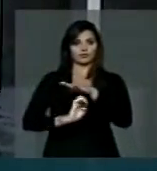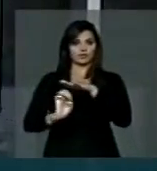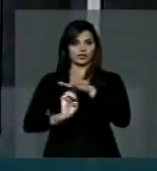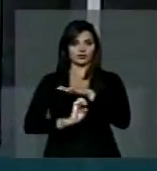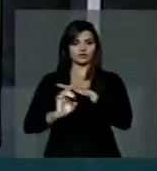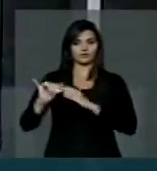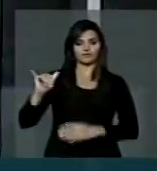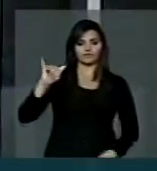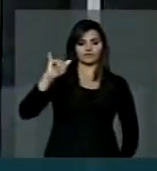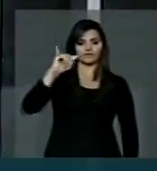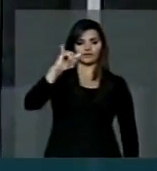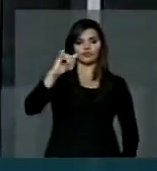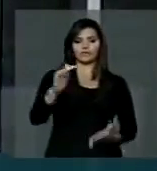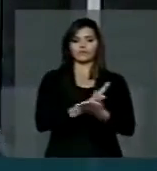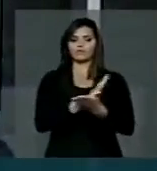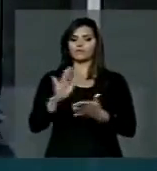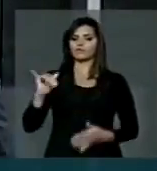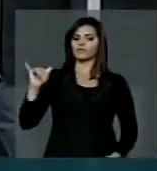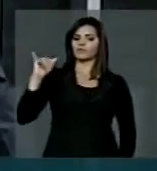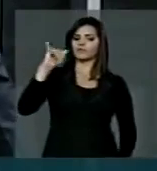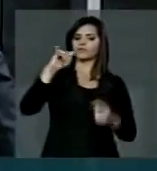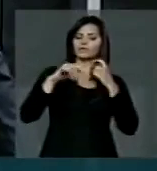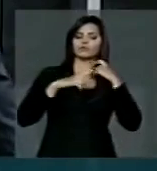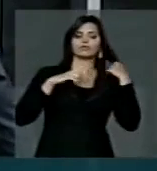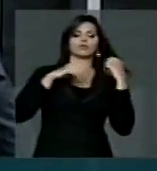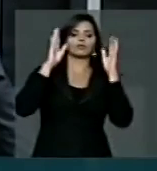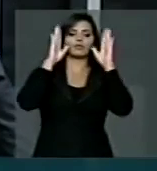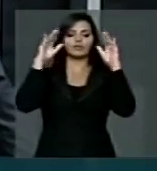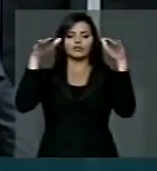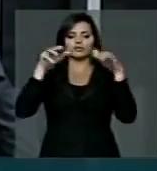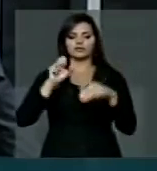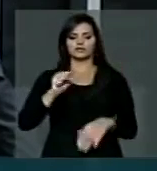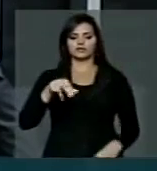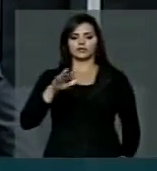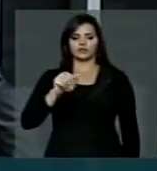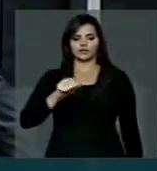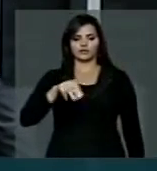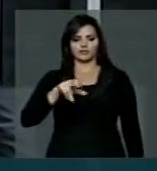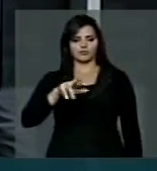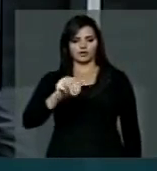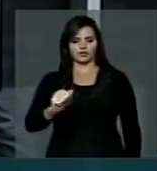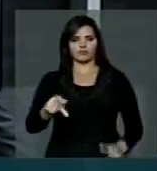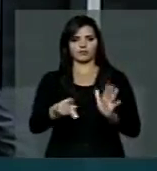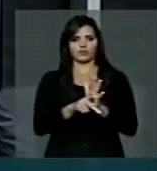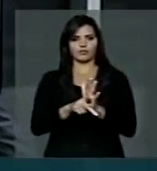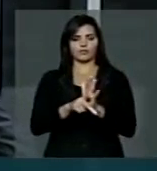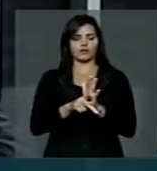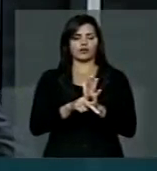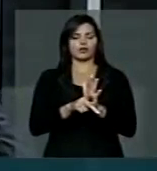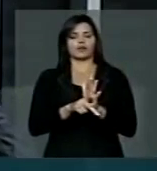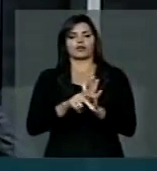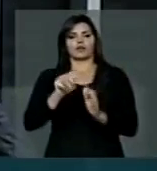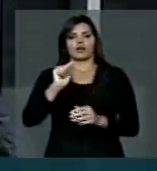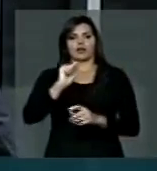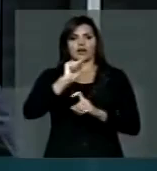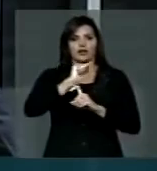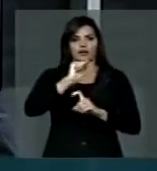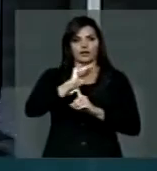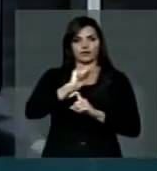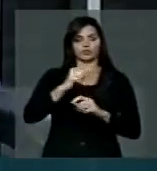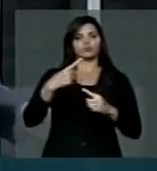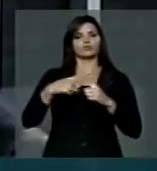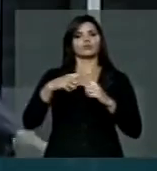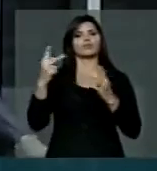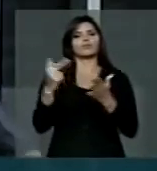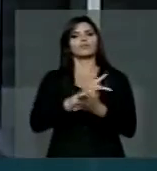Tira alguns voos saindo do aeroporto Santa Maria de Aracaju, voos com destino para Brasília, por exemplo,